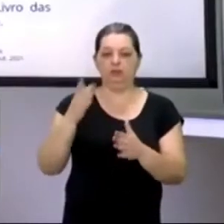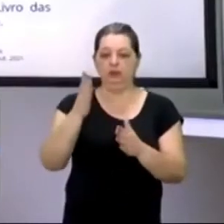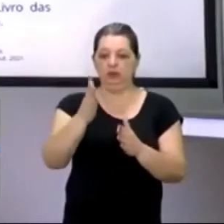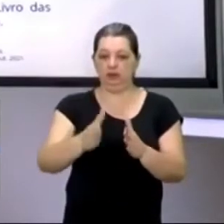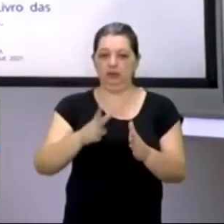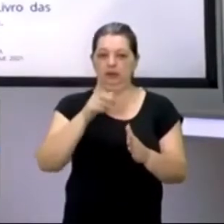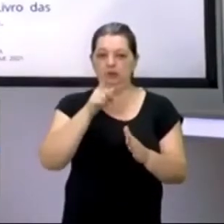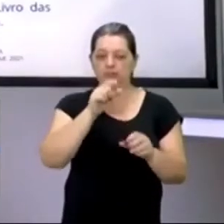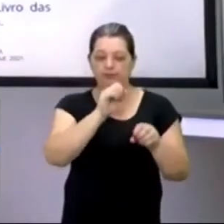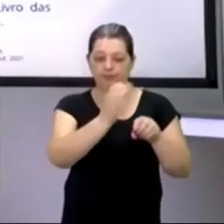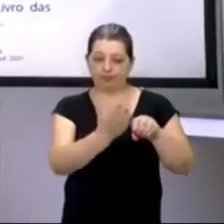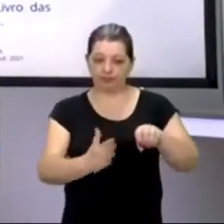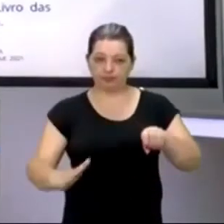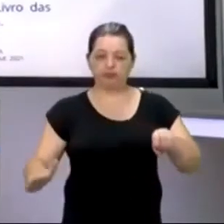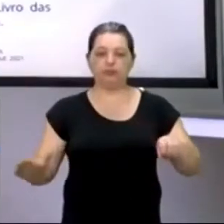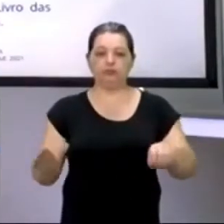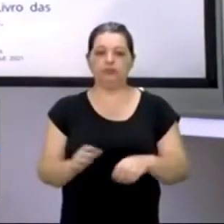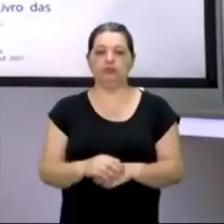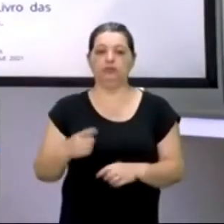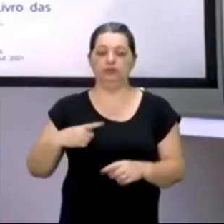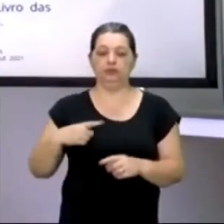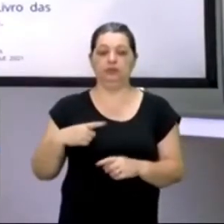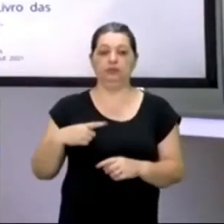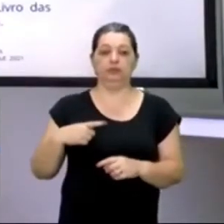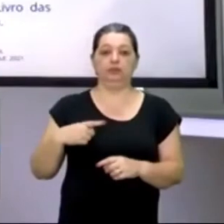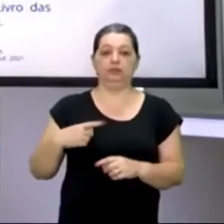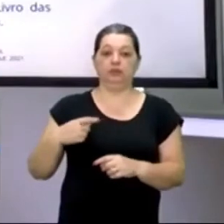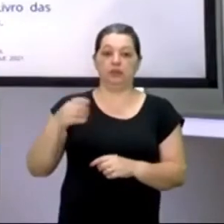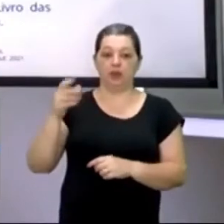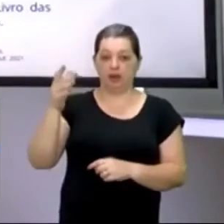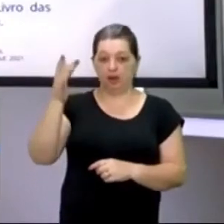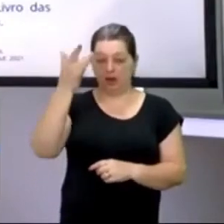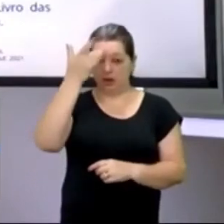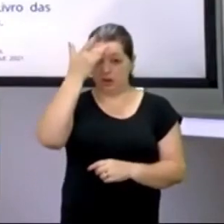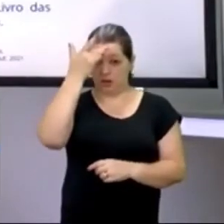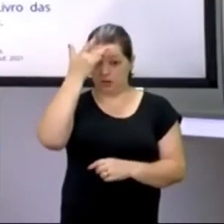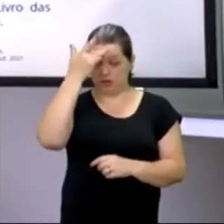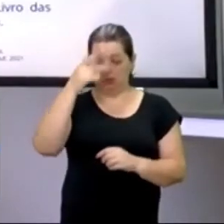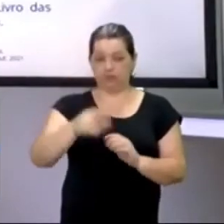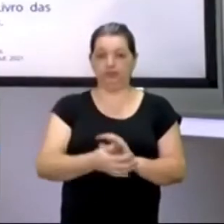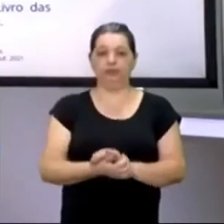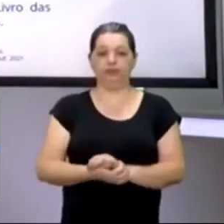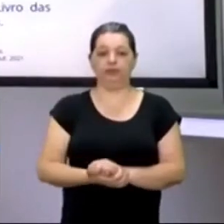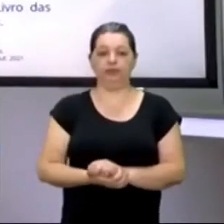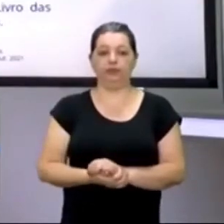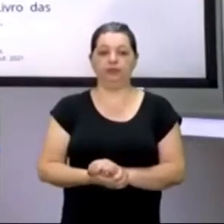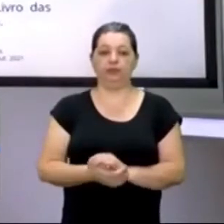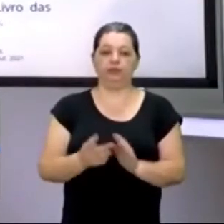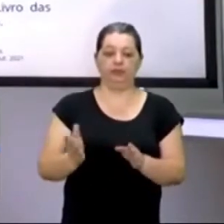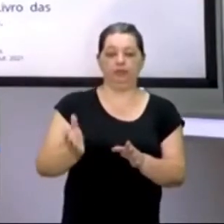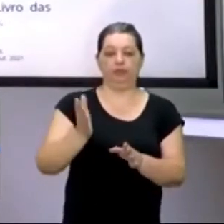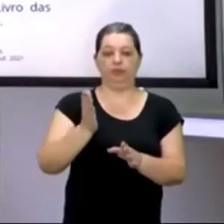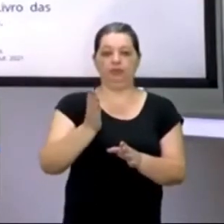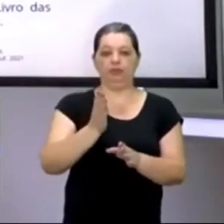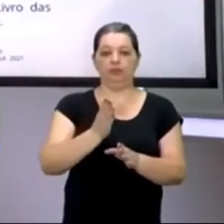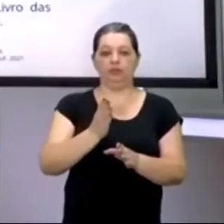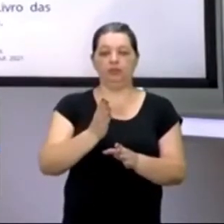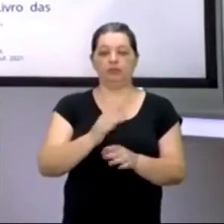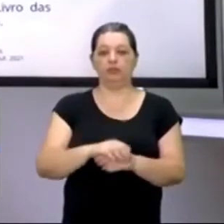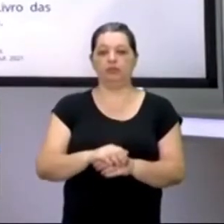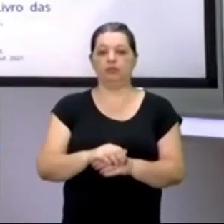E o Pedro Álvares Cabral rumava para as Índias. Então, as Índias para um lado é para o